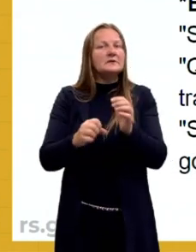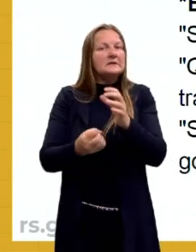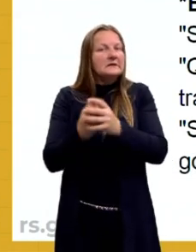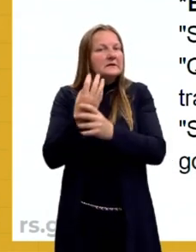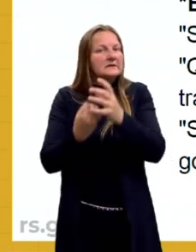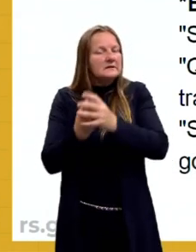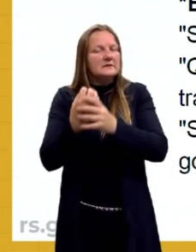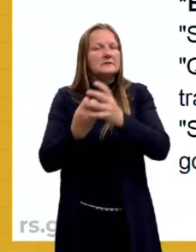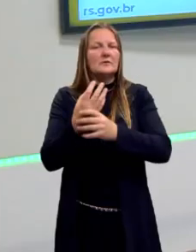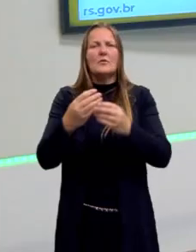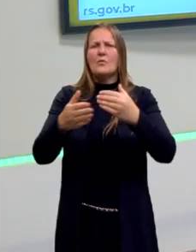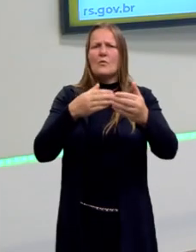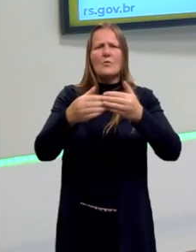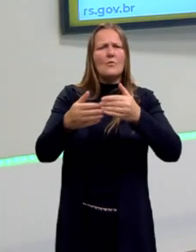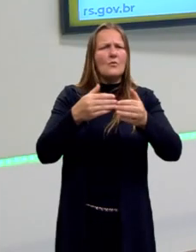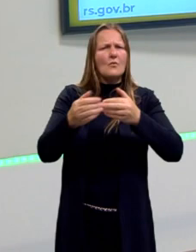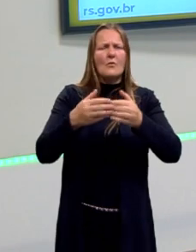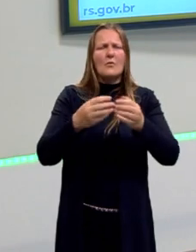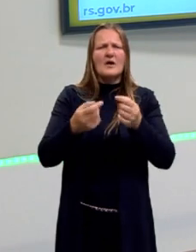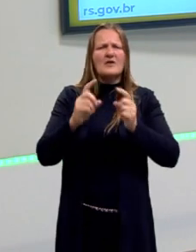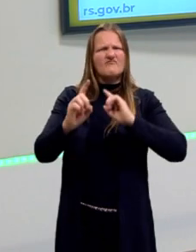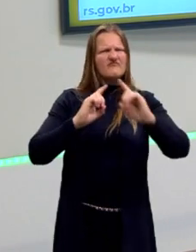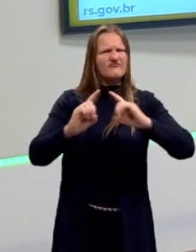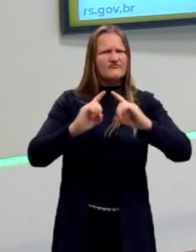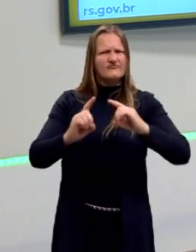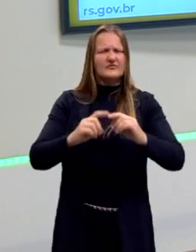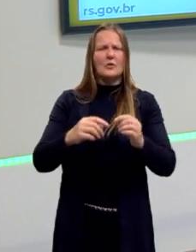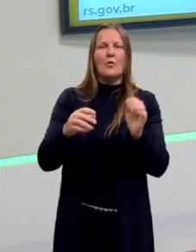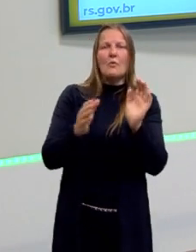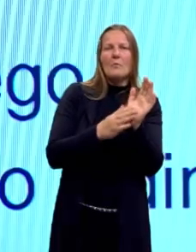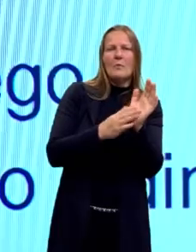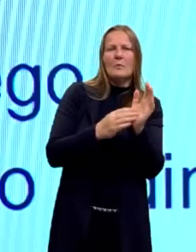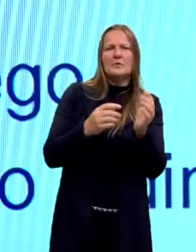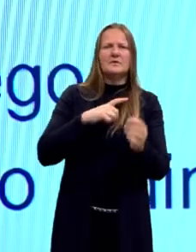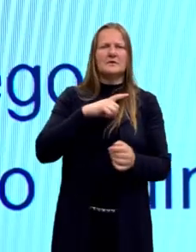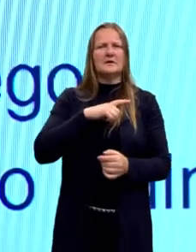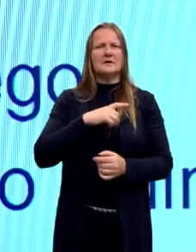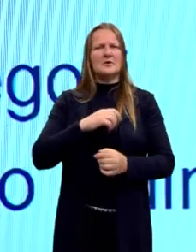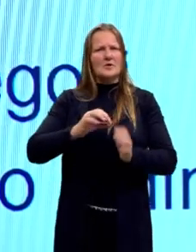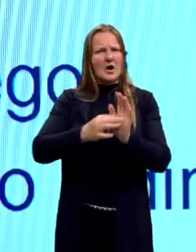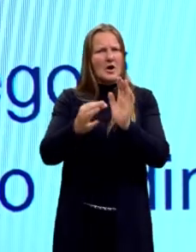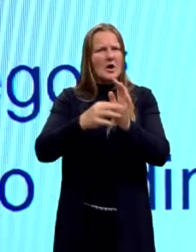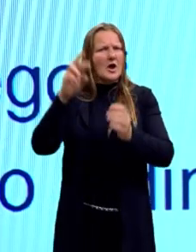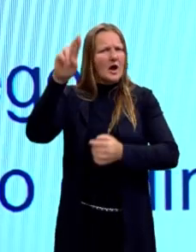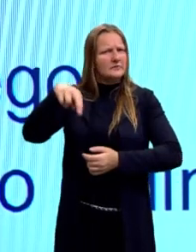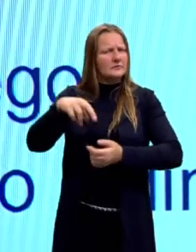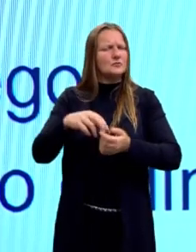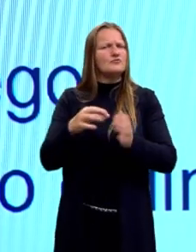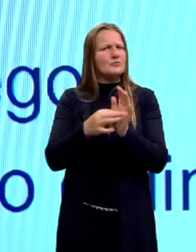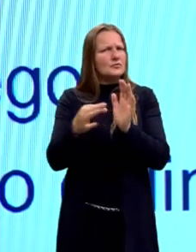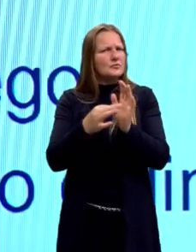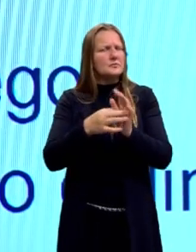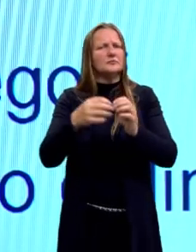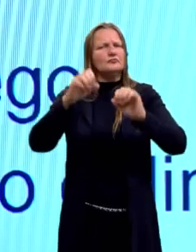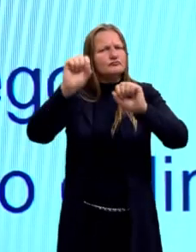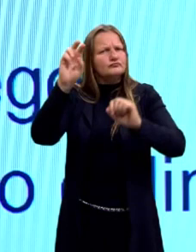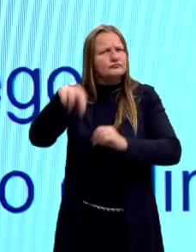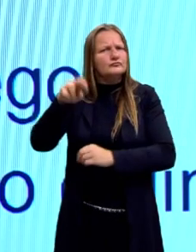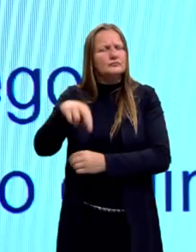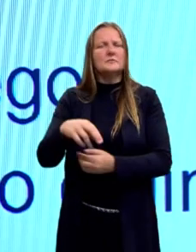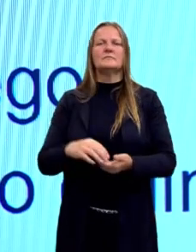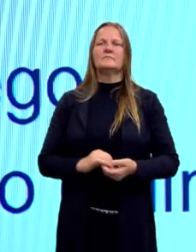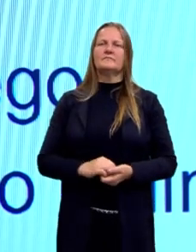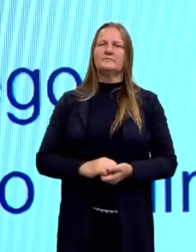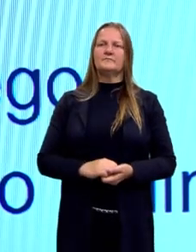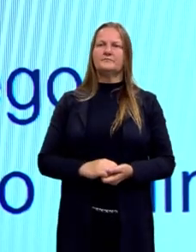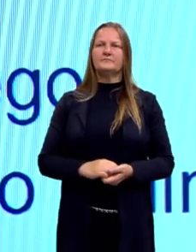em qualquer discussão, enfim, terem a razão, vencerem a discussão, à custa de qualquer